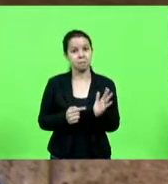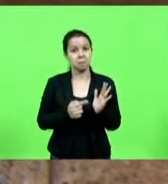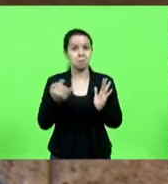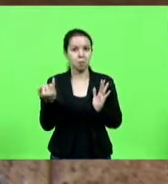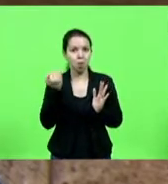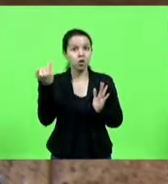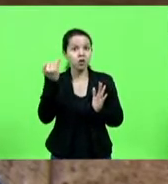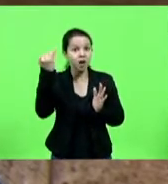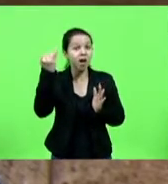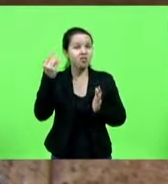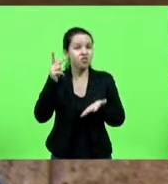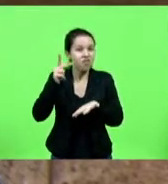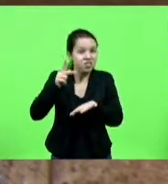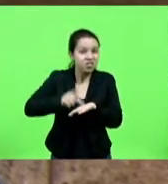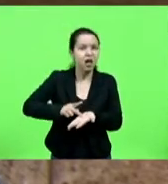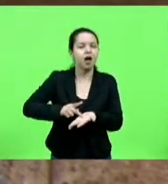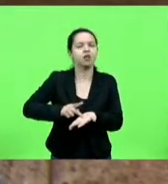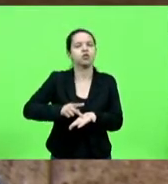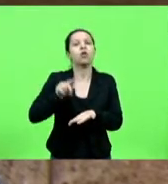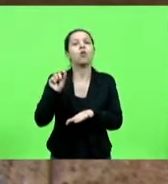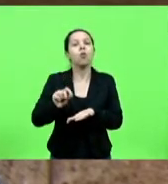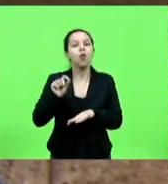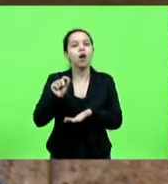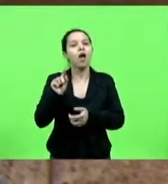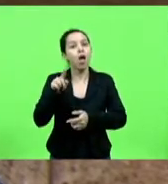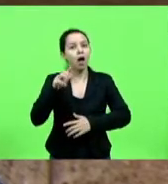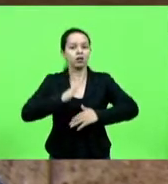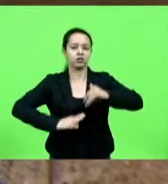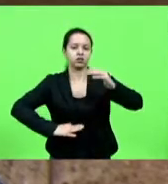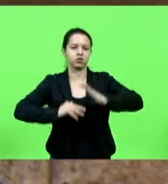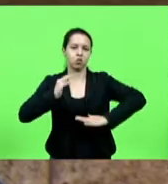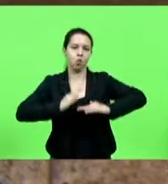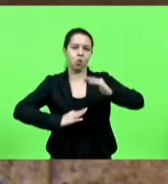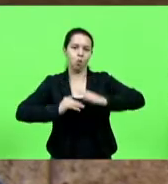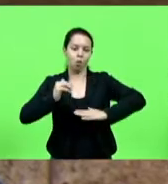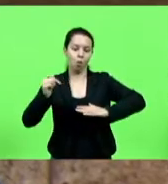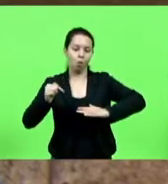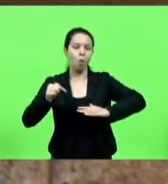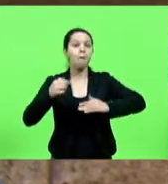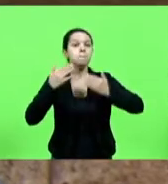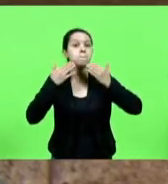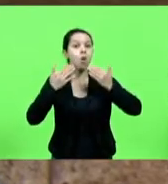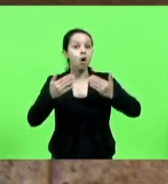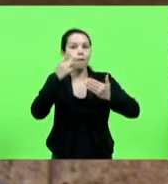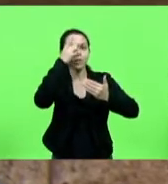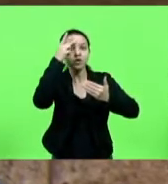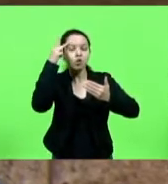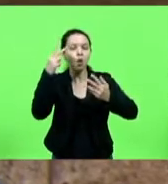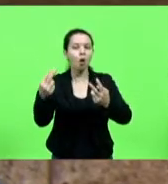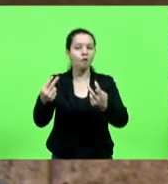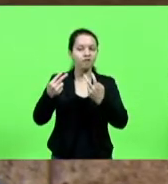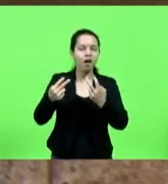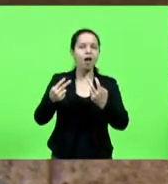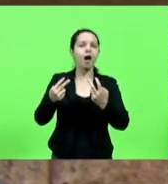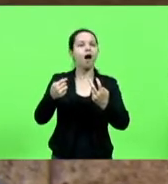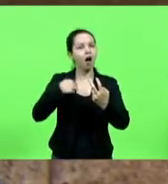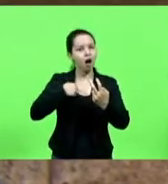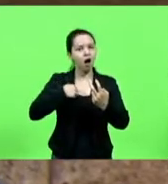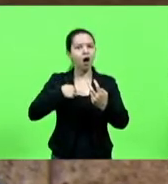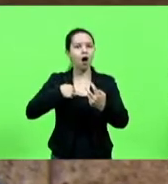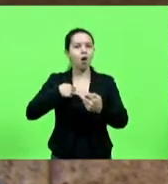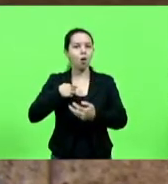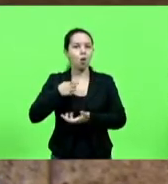efetivo mesmo, o mais importante é você ter ações que demonstrem que as pessoas te conheçam como conservador, que as pessoas te